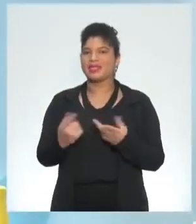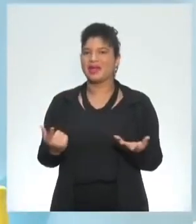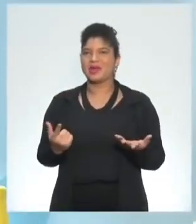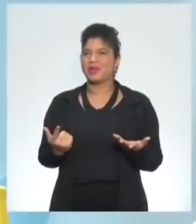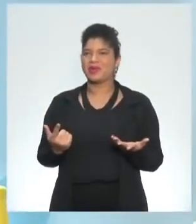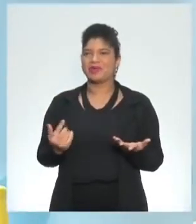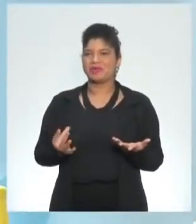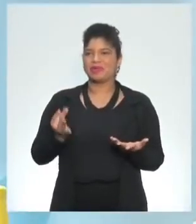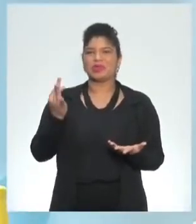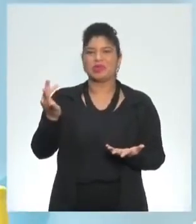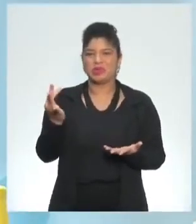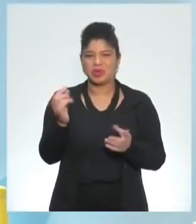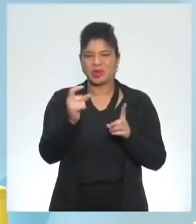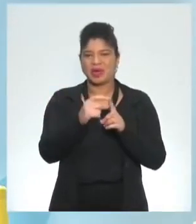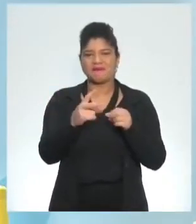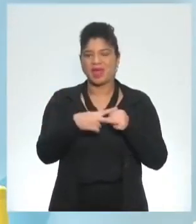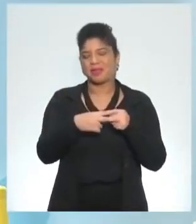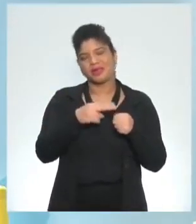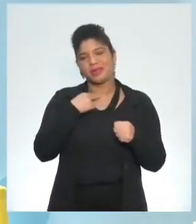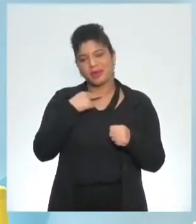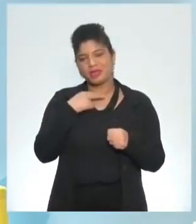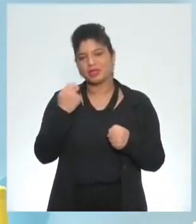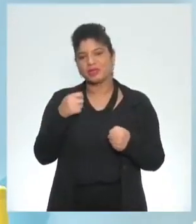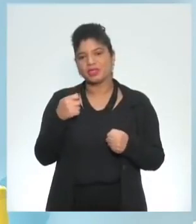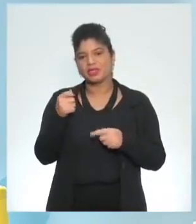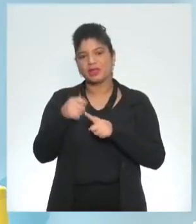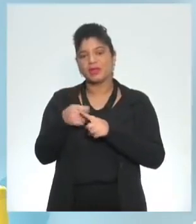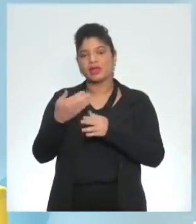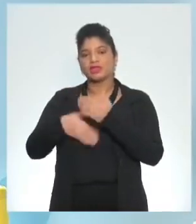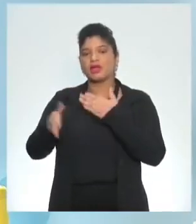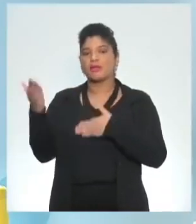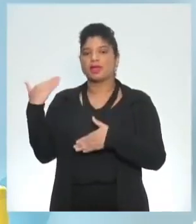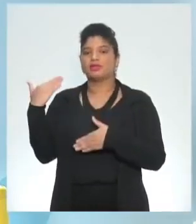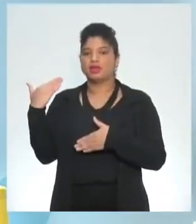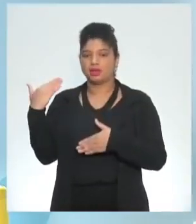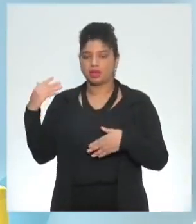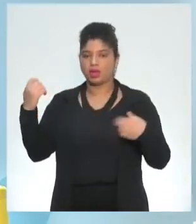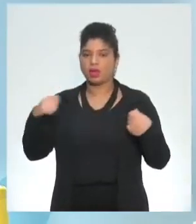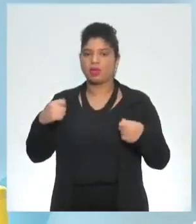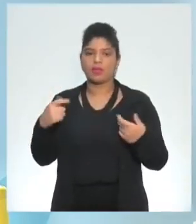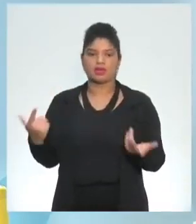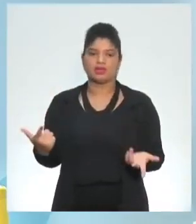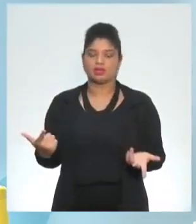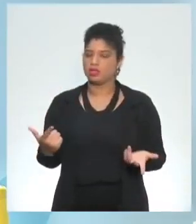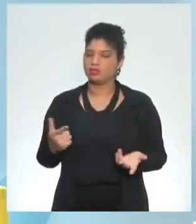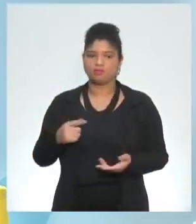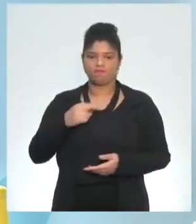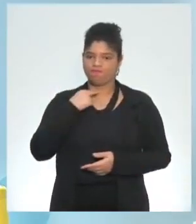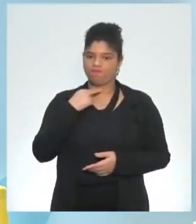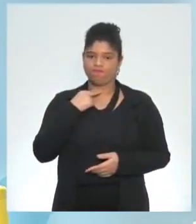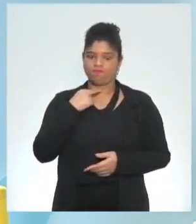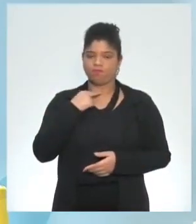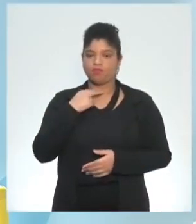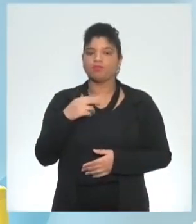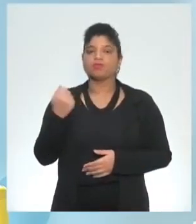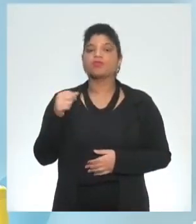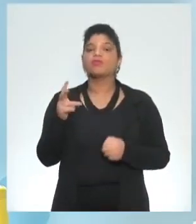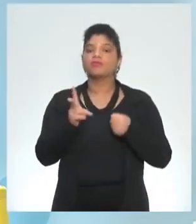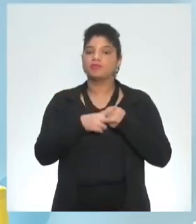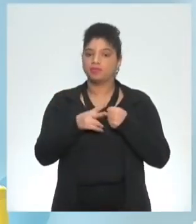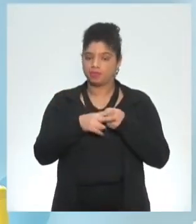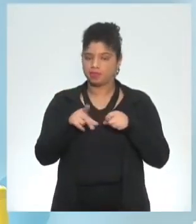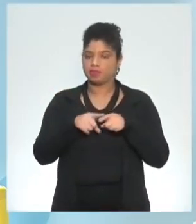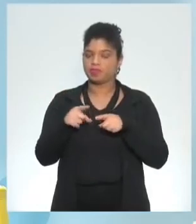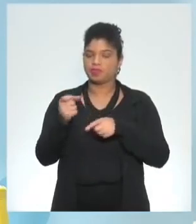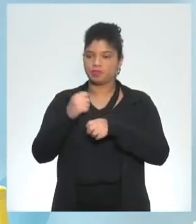um roteiro mês passado não dá né usar o verbo no presente com uma expressão de tempo no passado não rola então meu verbo tem que estar no